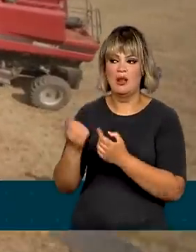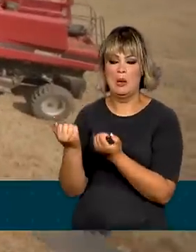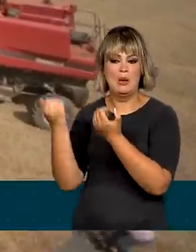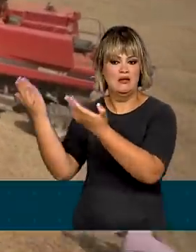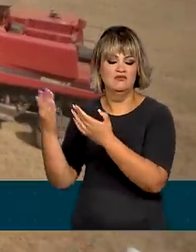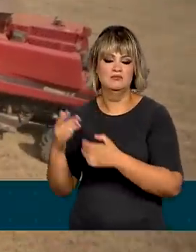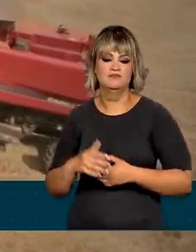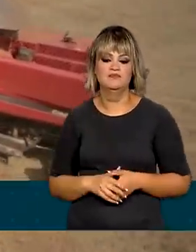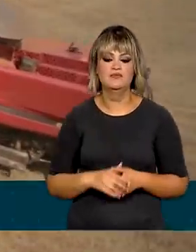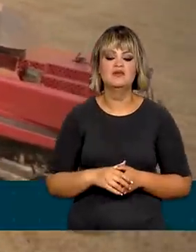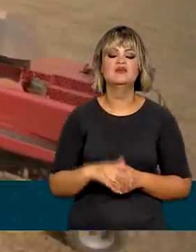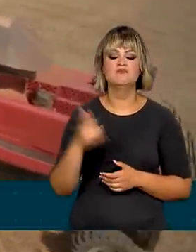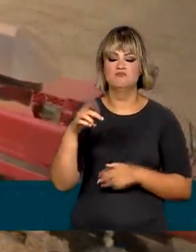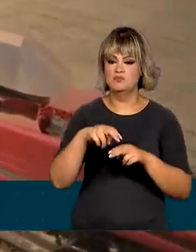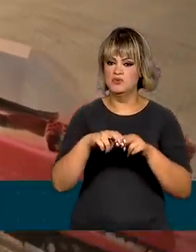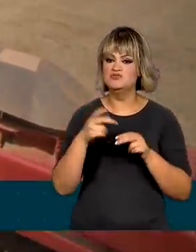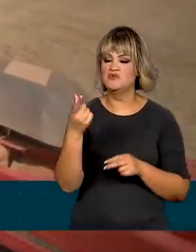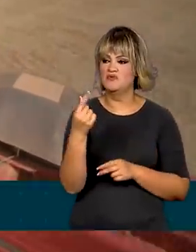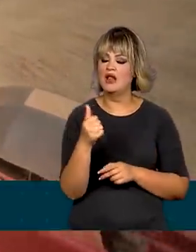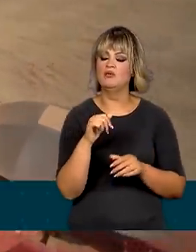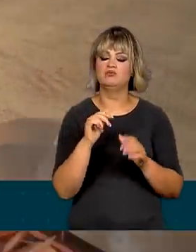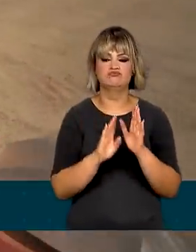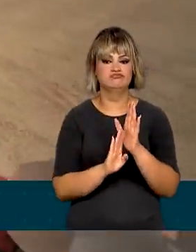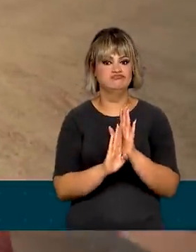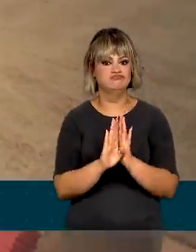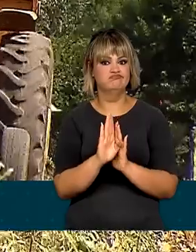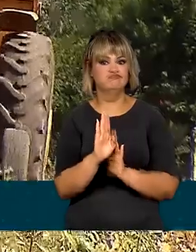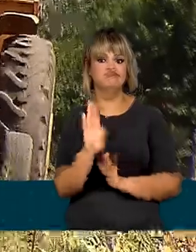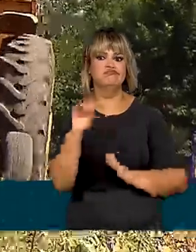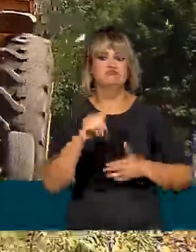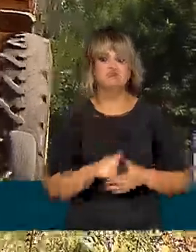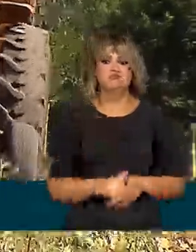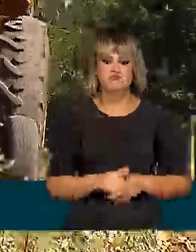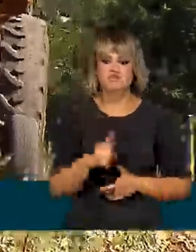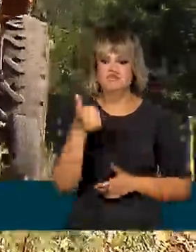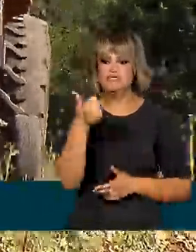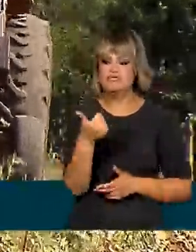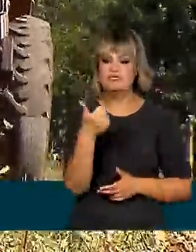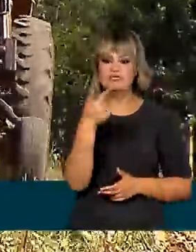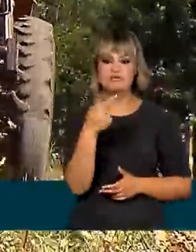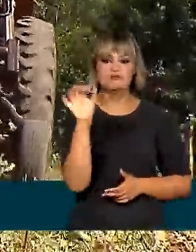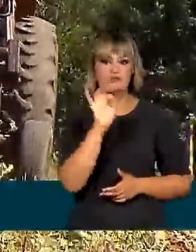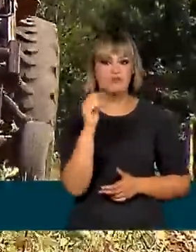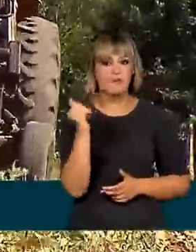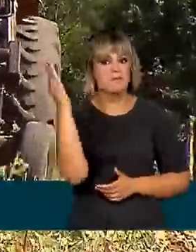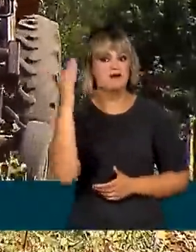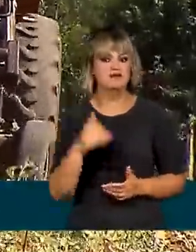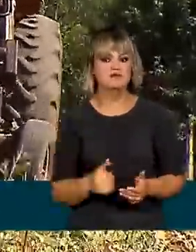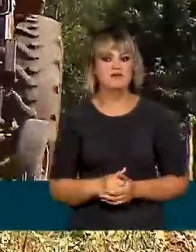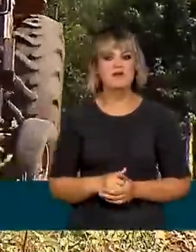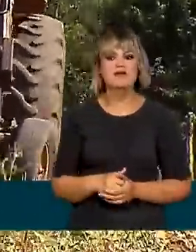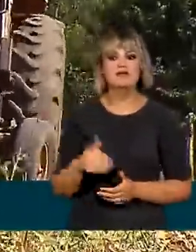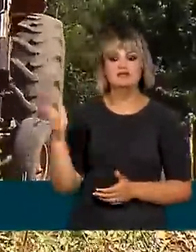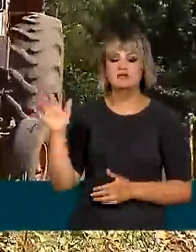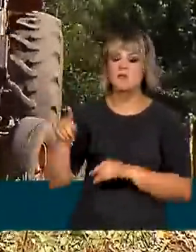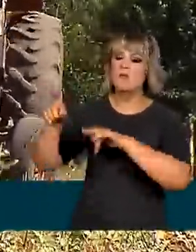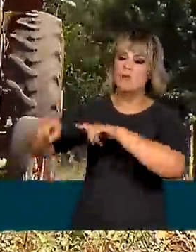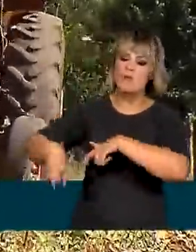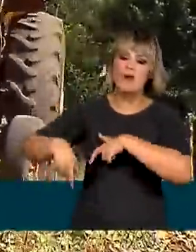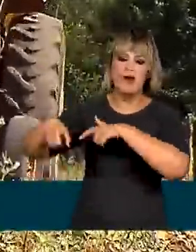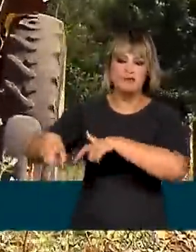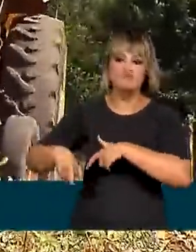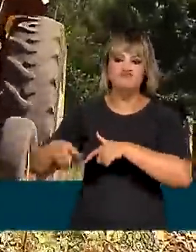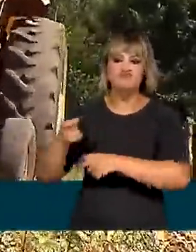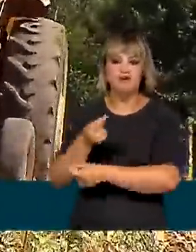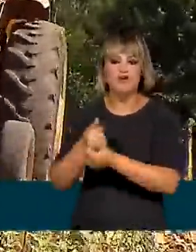influenciou os preços médios de exportação elevados em quase 17%. Com isso, a participação do agronegócio nas